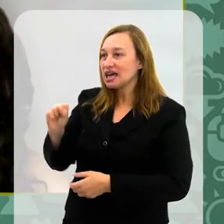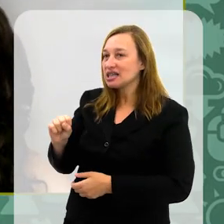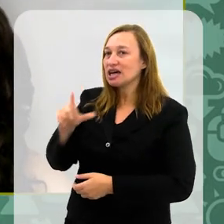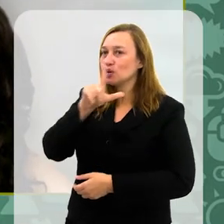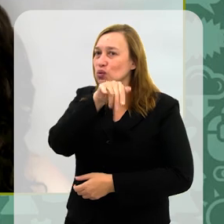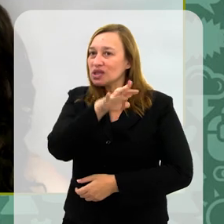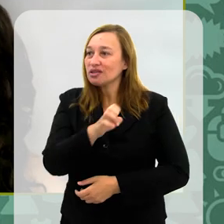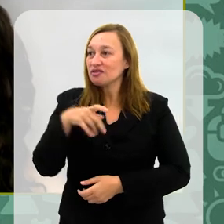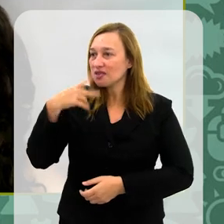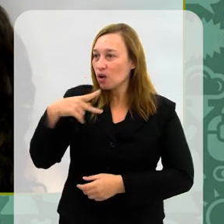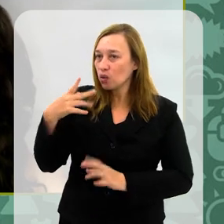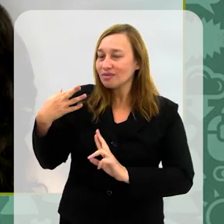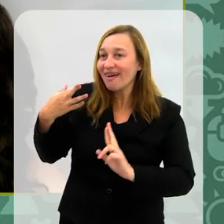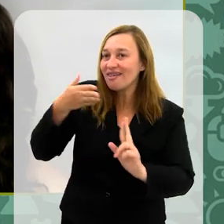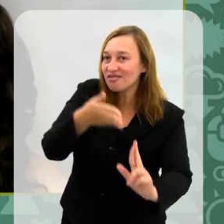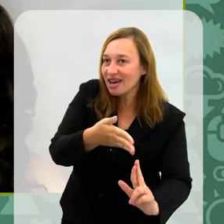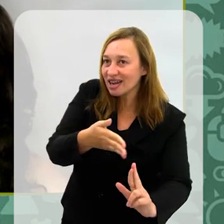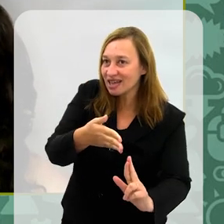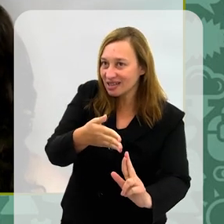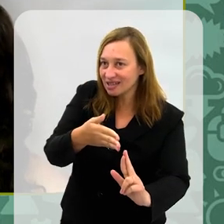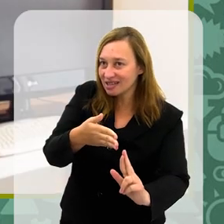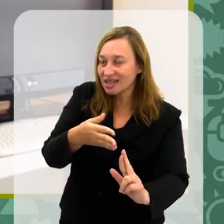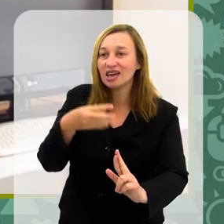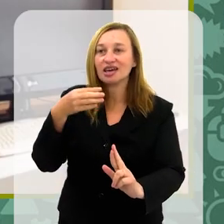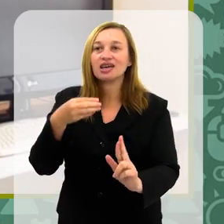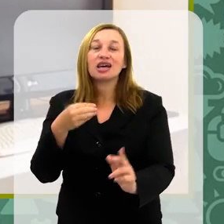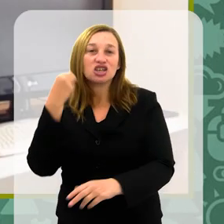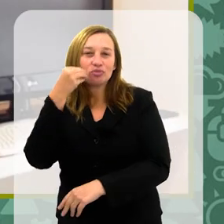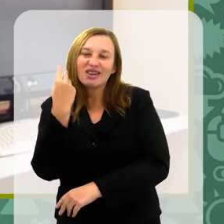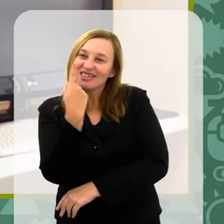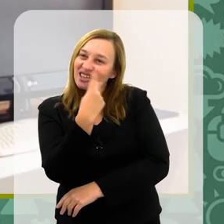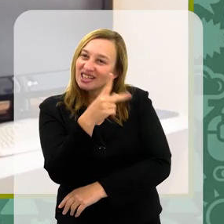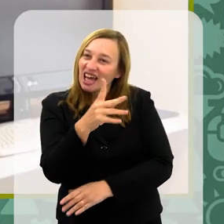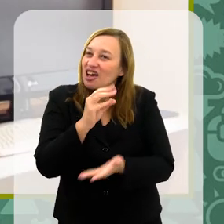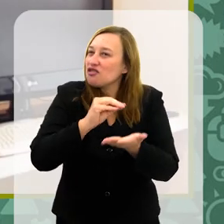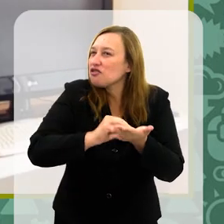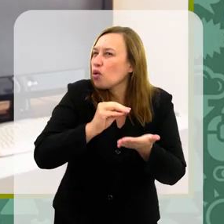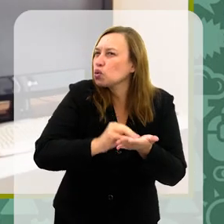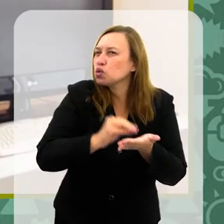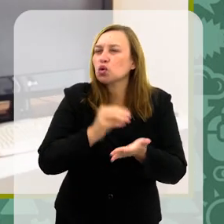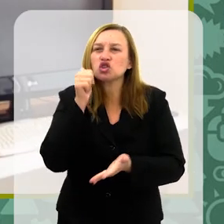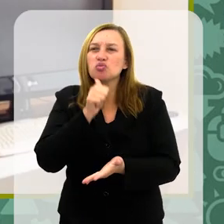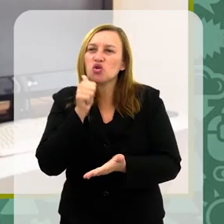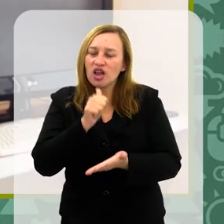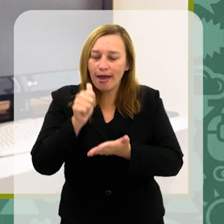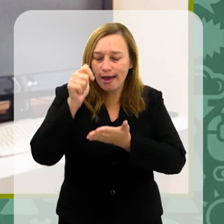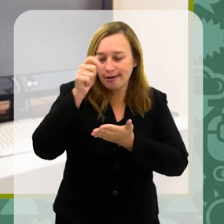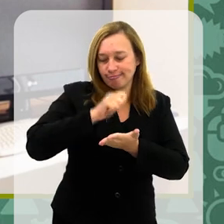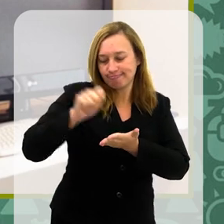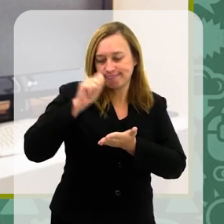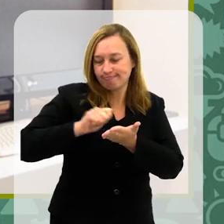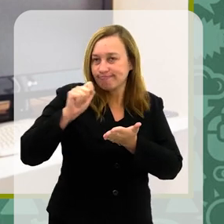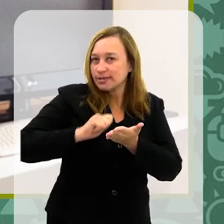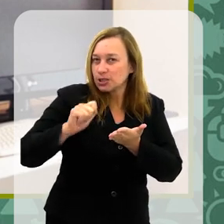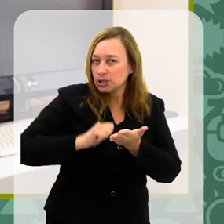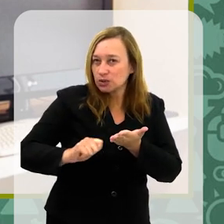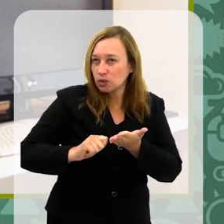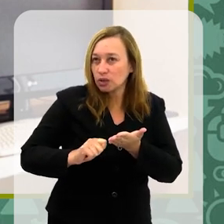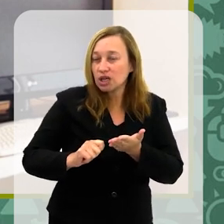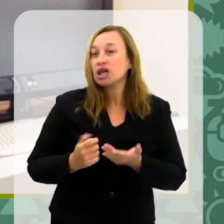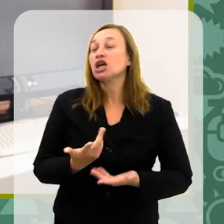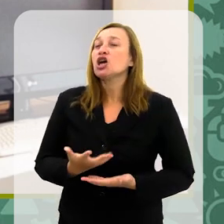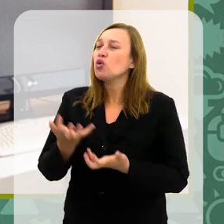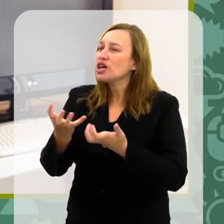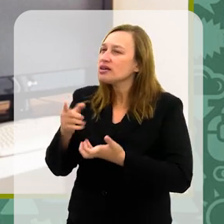referências, né? Dessa época mais da geração dela, às vezes da falta dessa referência feminina de autores, de escritoras,